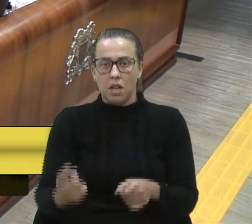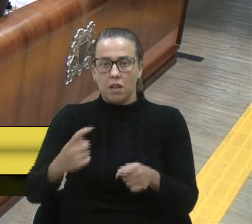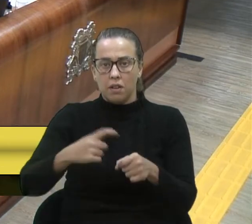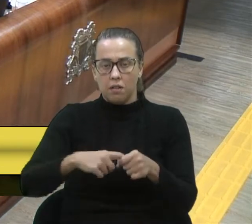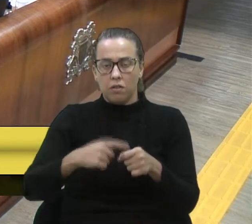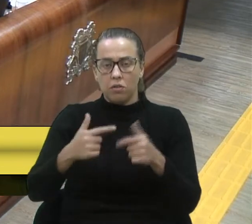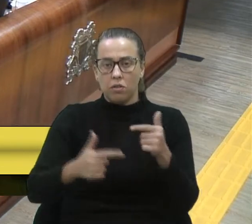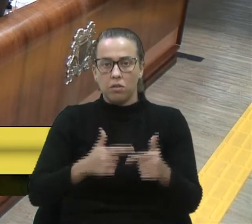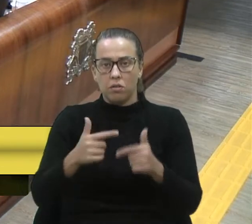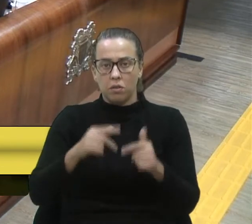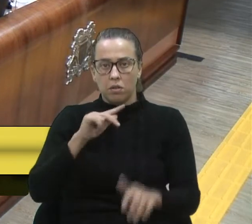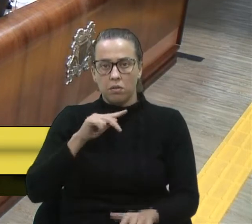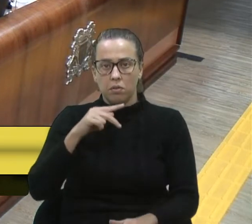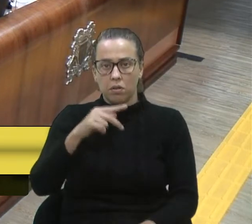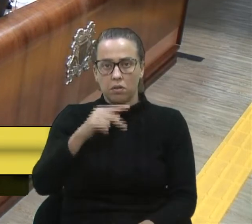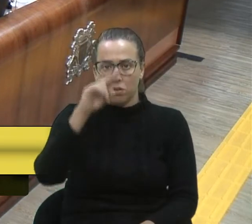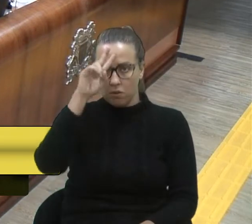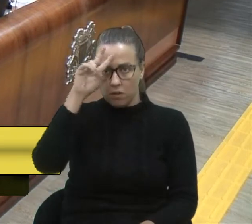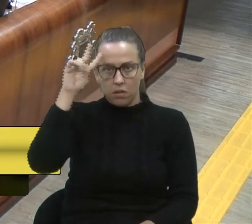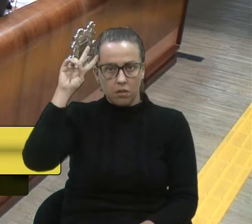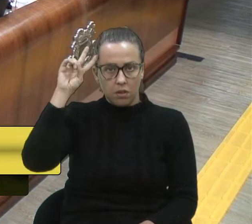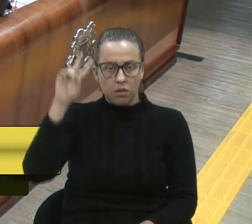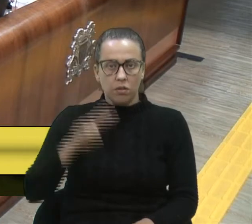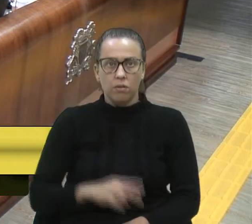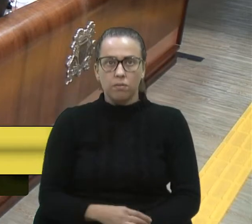o presidente Velocino Es.